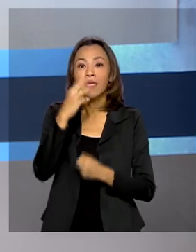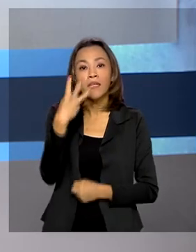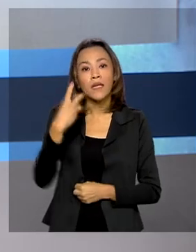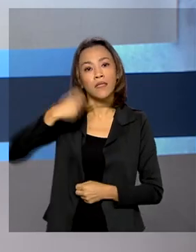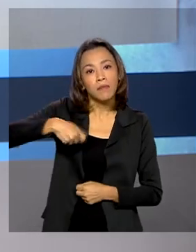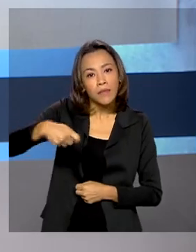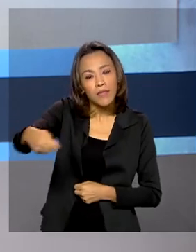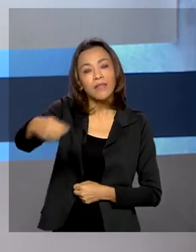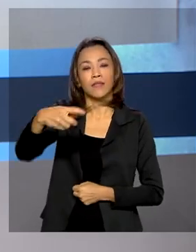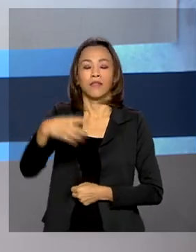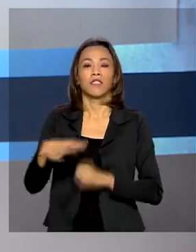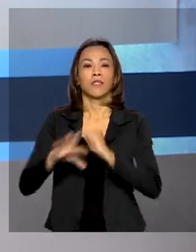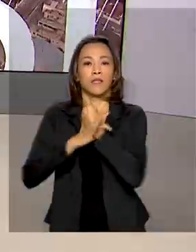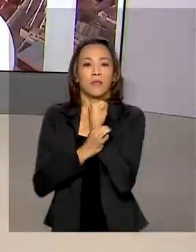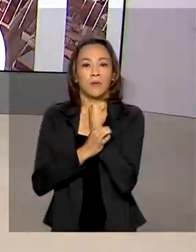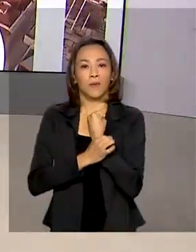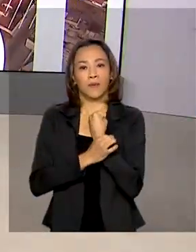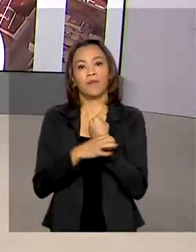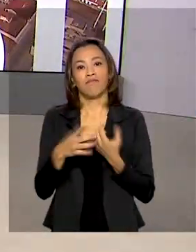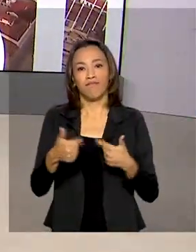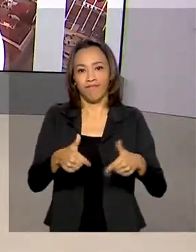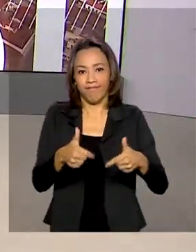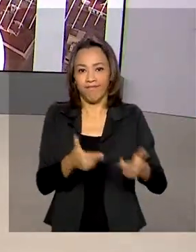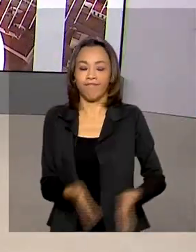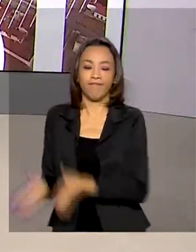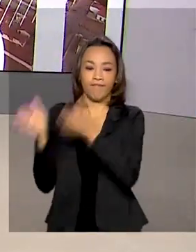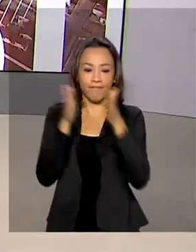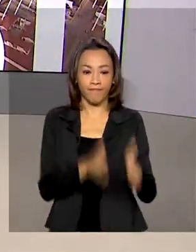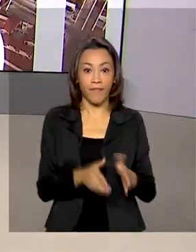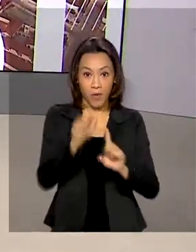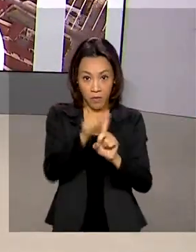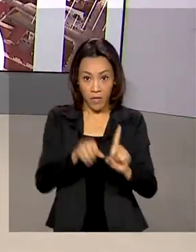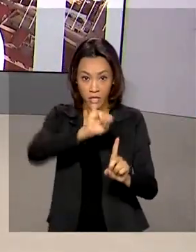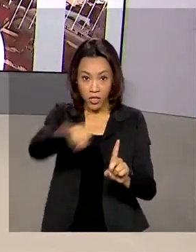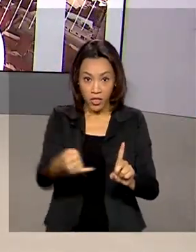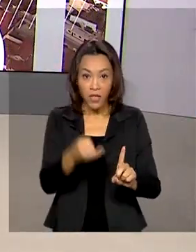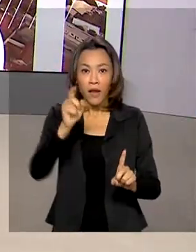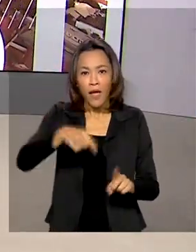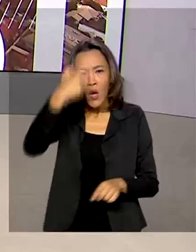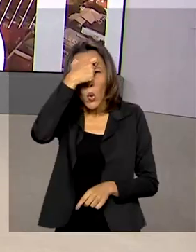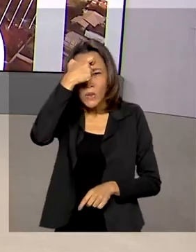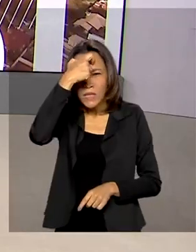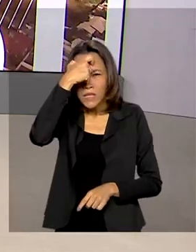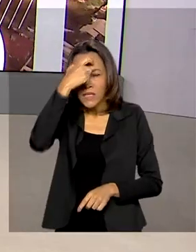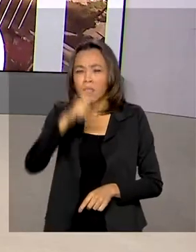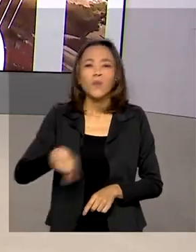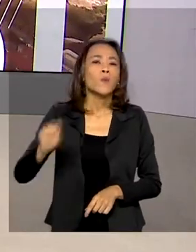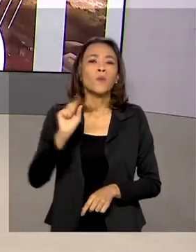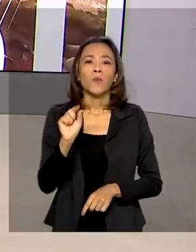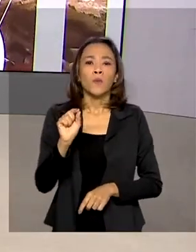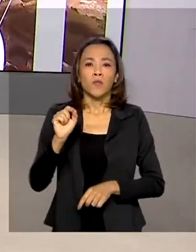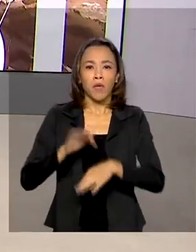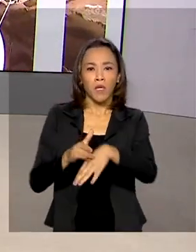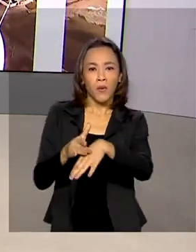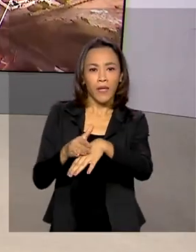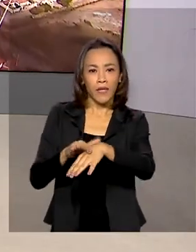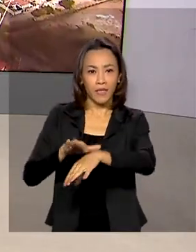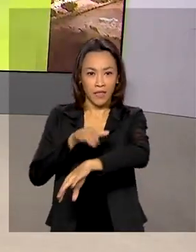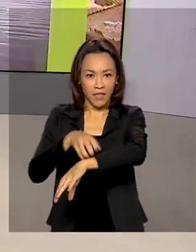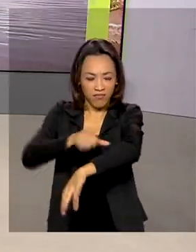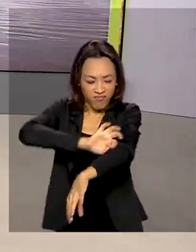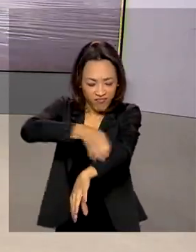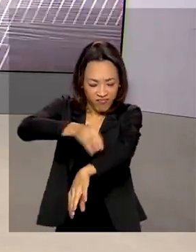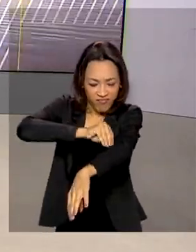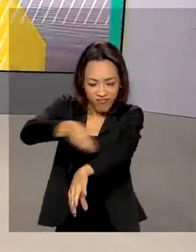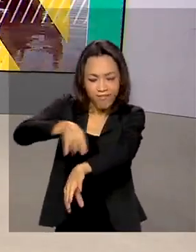Seguro Desemprego Especial. Janeiro é o mês de conscientização da ranceníase e uma campanha reforça a importância